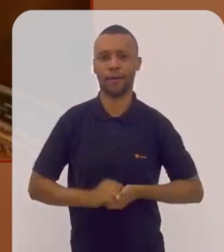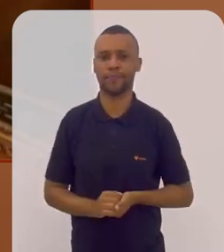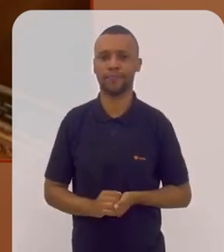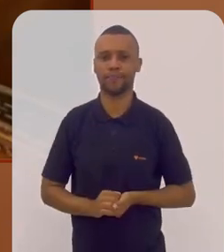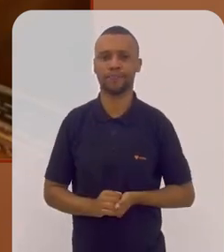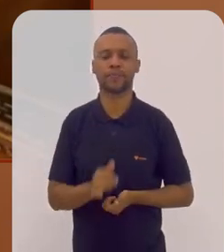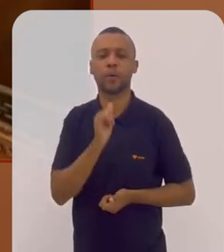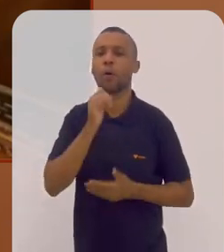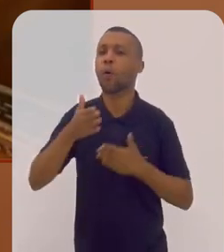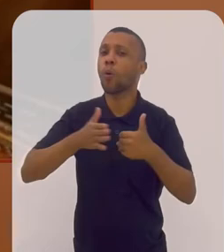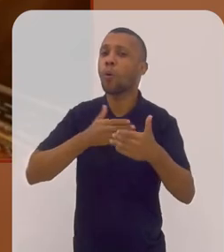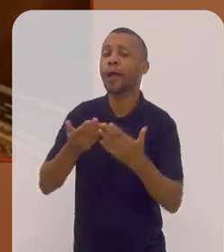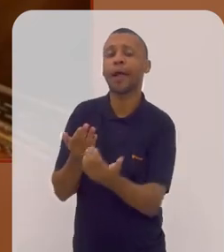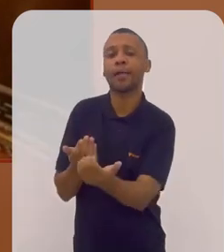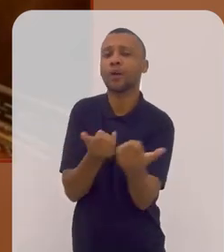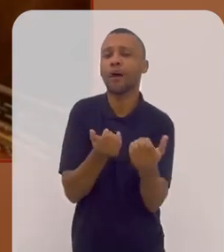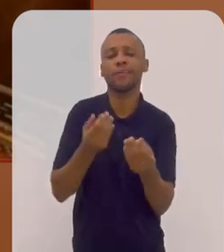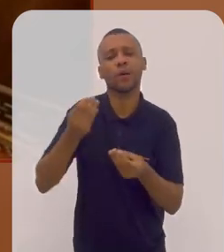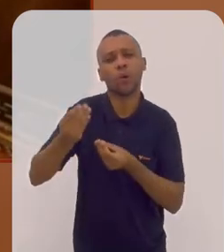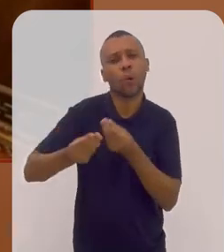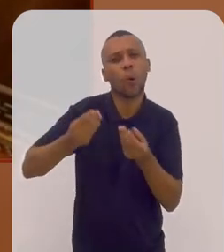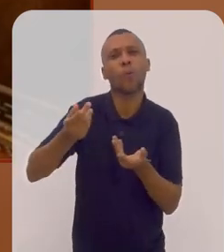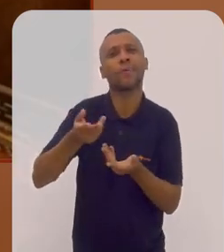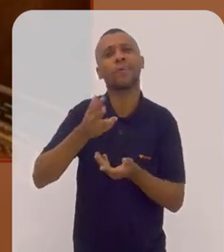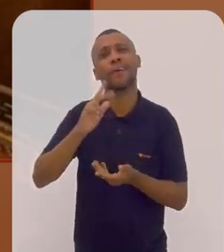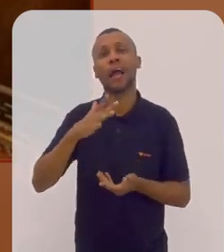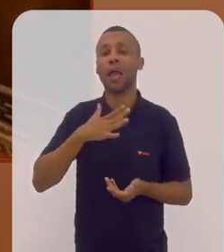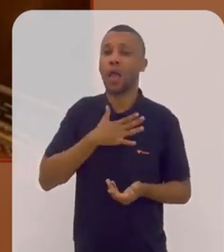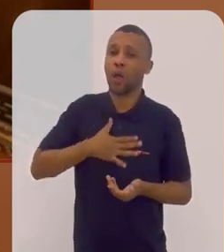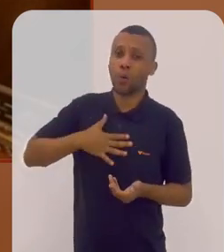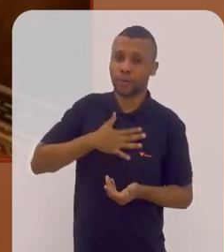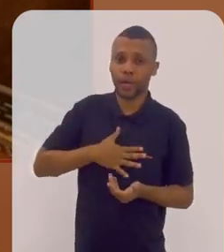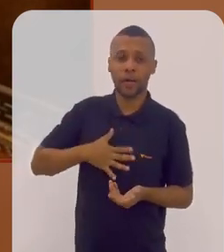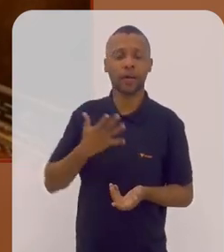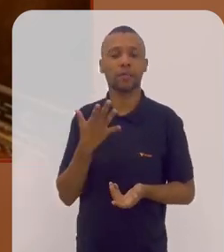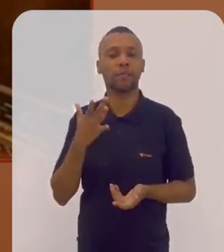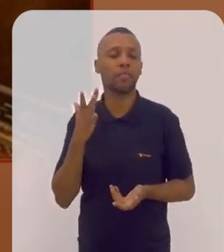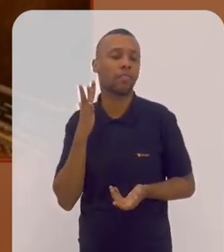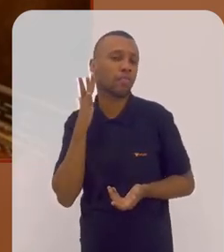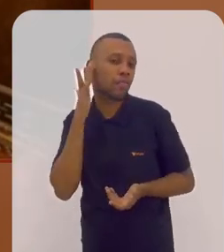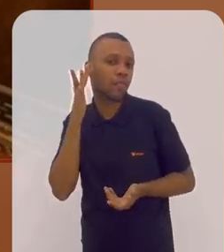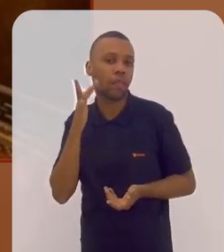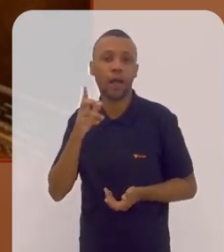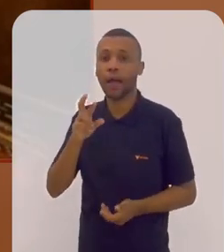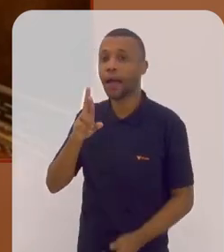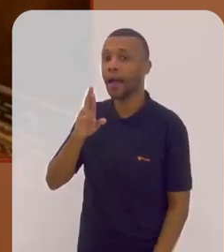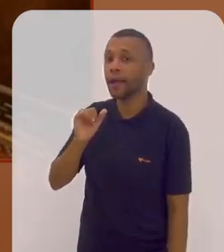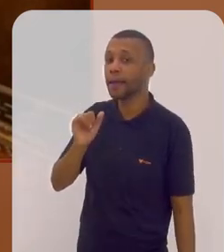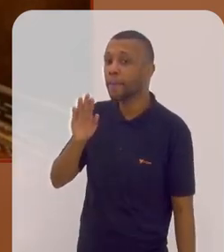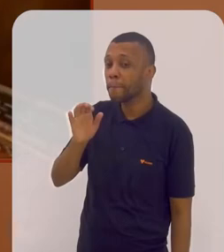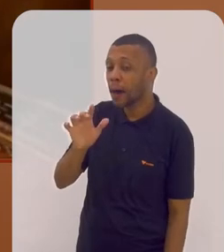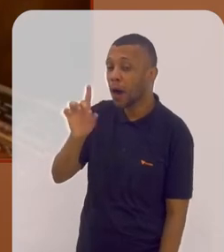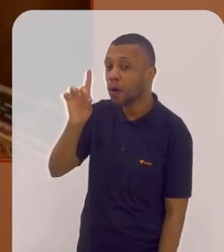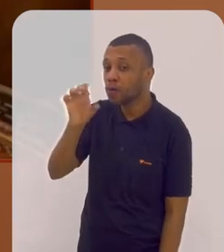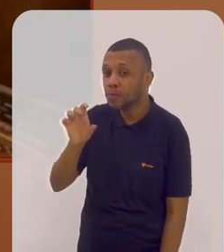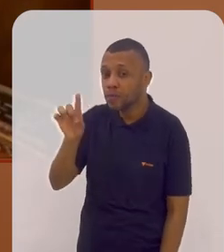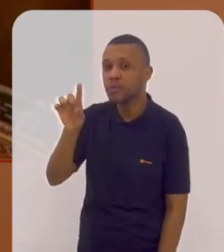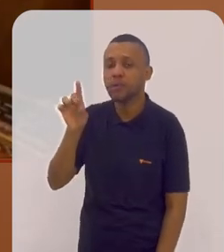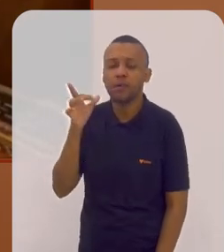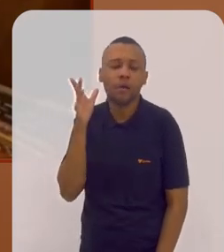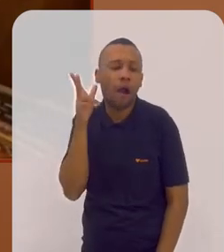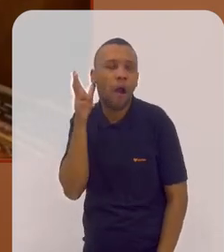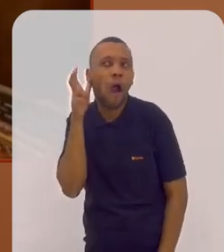é que alguém, qualquer jovem que seja, não vai gostar quando ouve as quatro estações de Vivaldi? Não é?